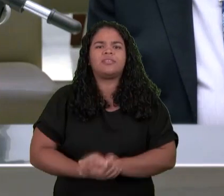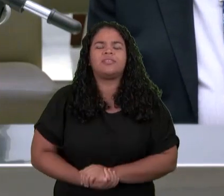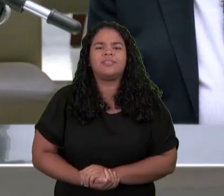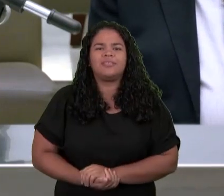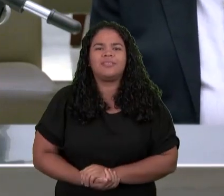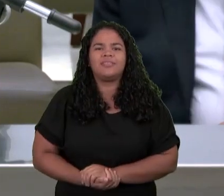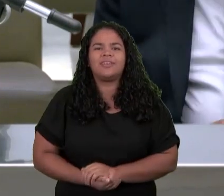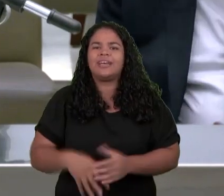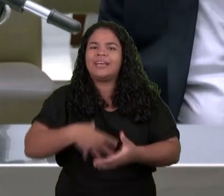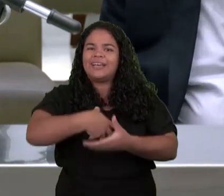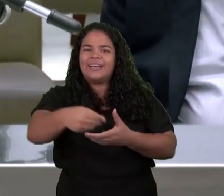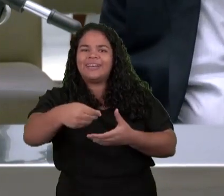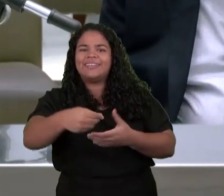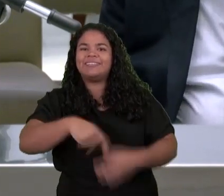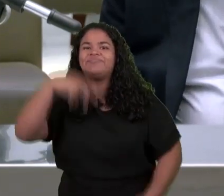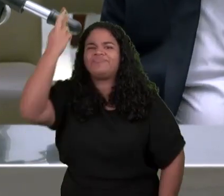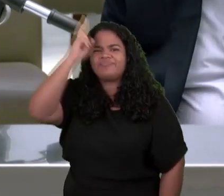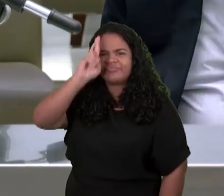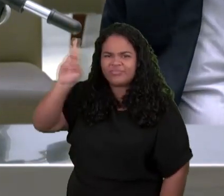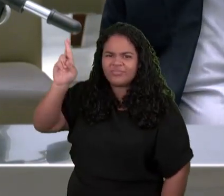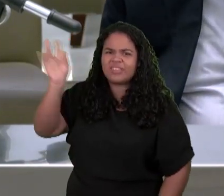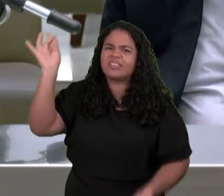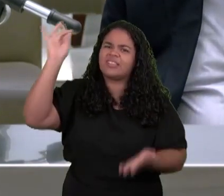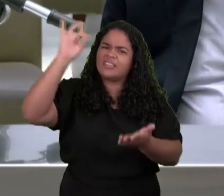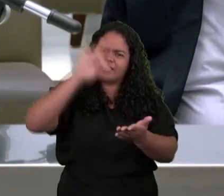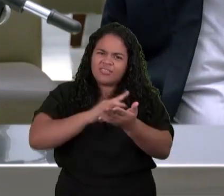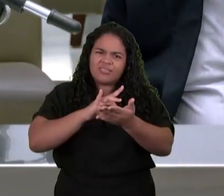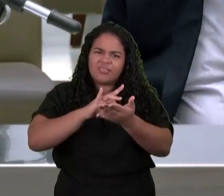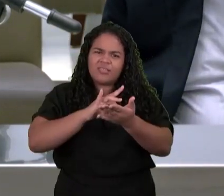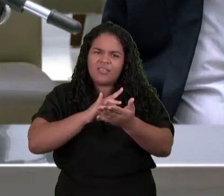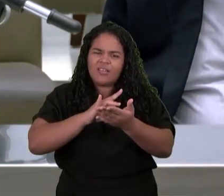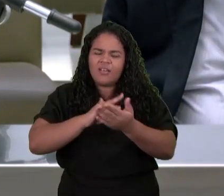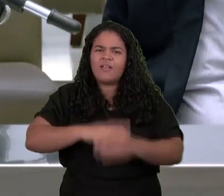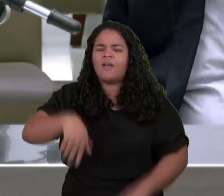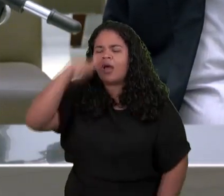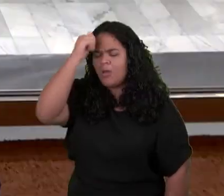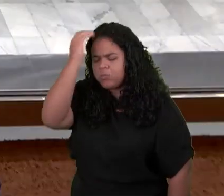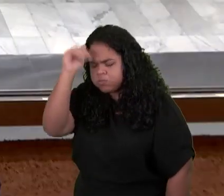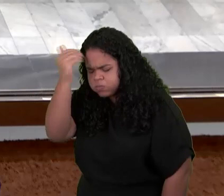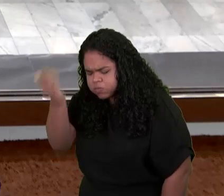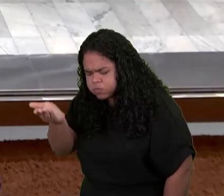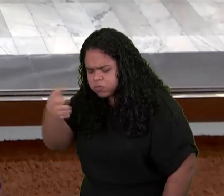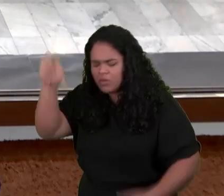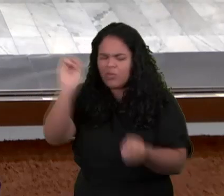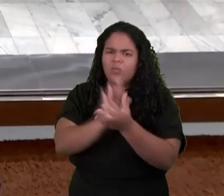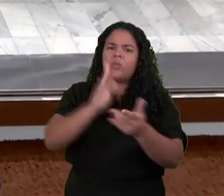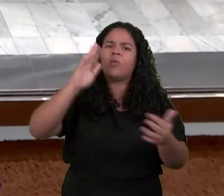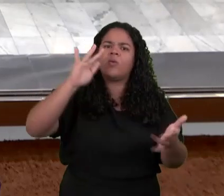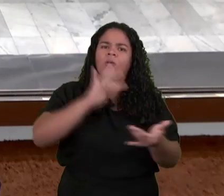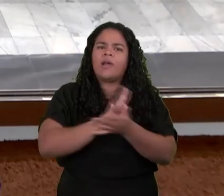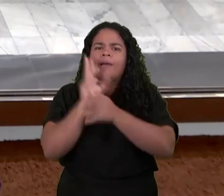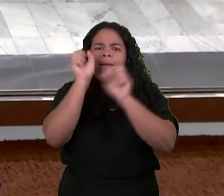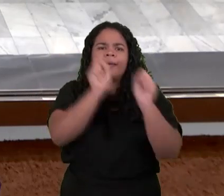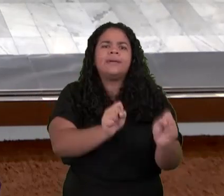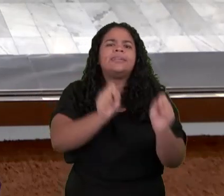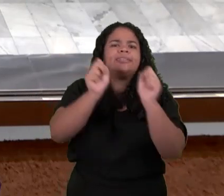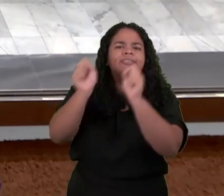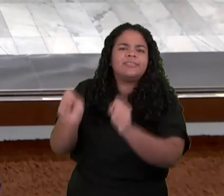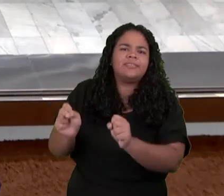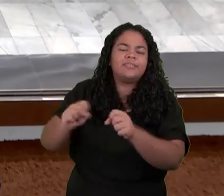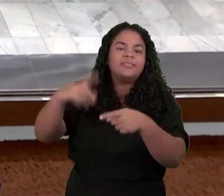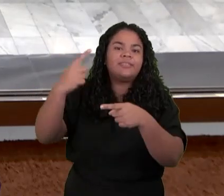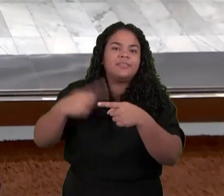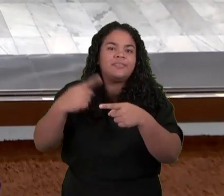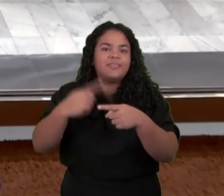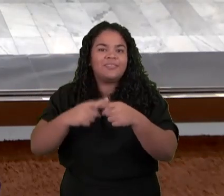De receber glória E honra E poder Porque tu Criaste